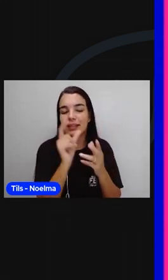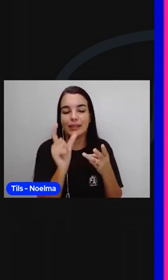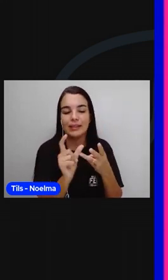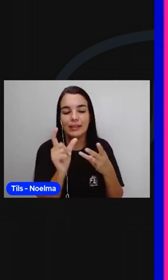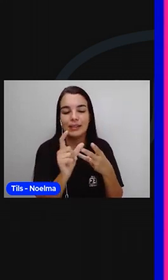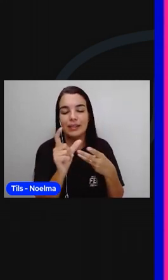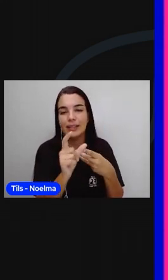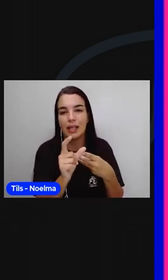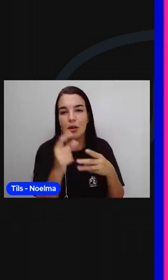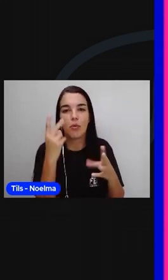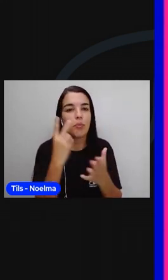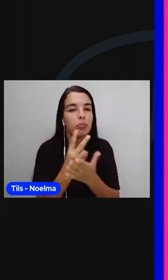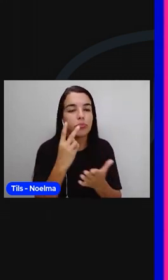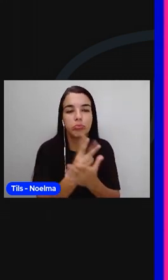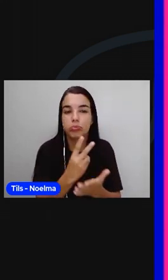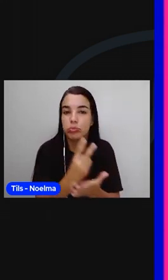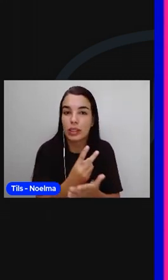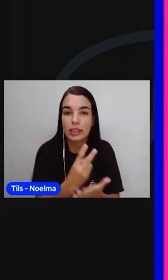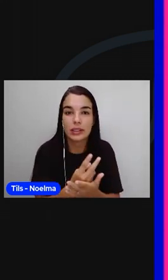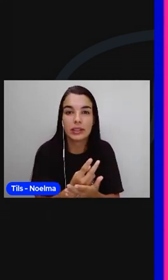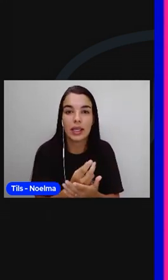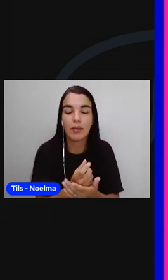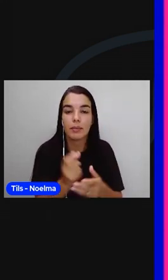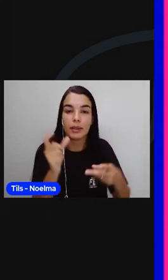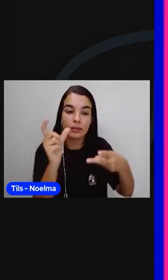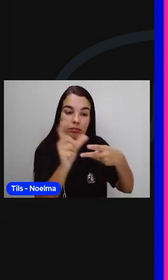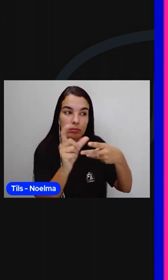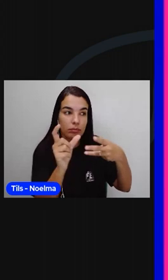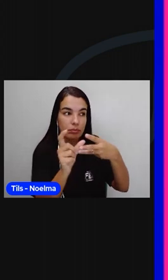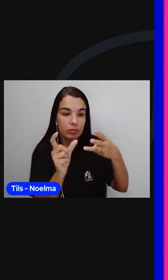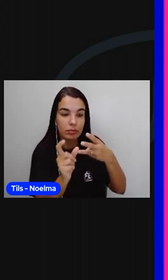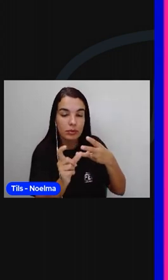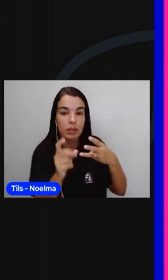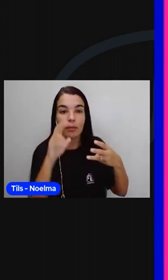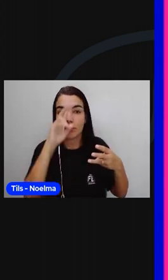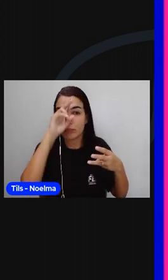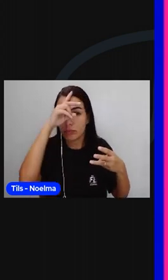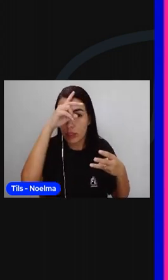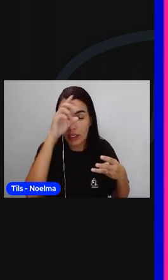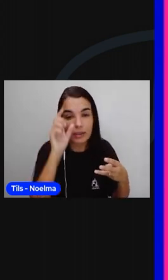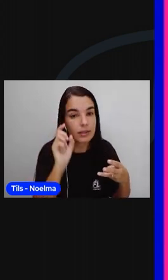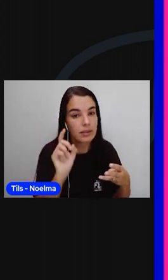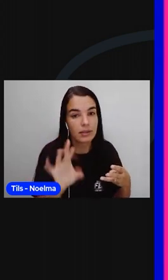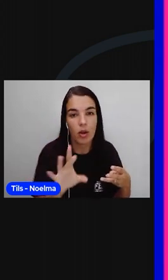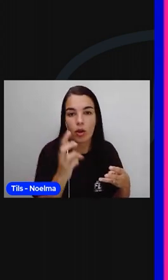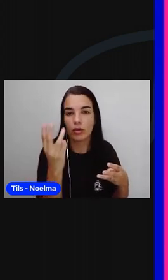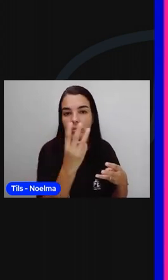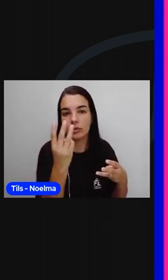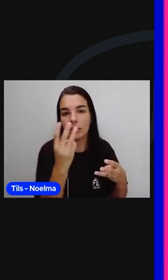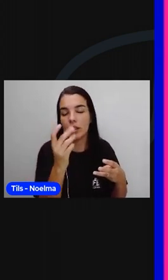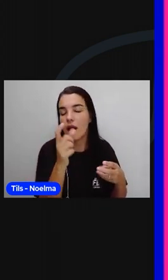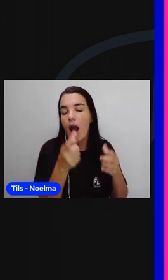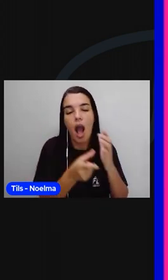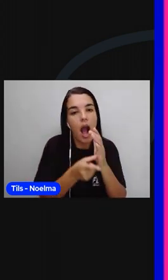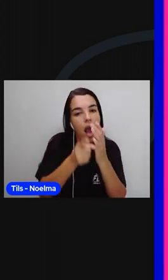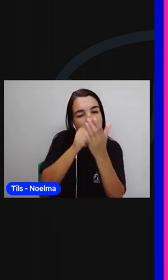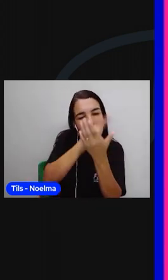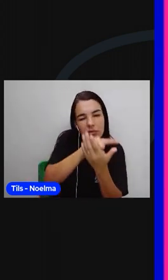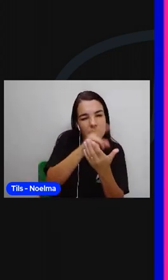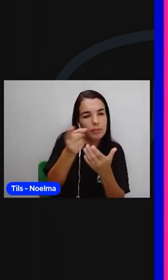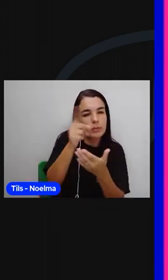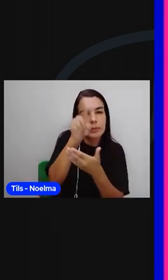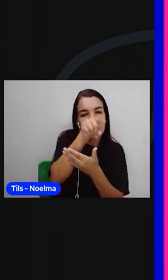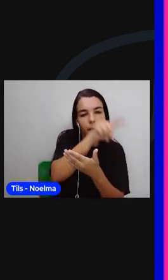porque sempre a sílaba tônica da palavra será uma destas três. Não vai acontecer de ser outras